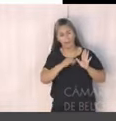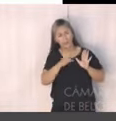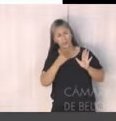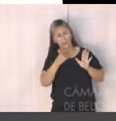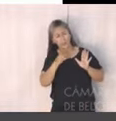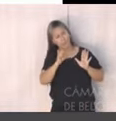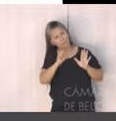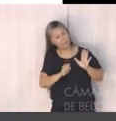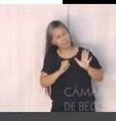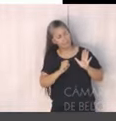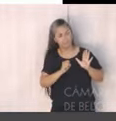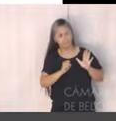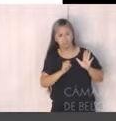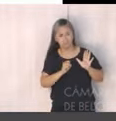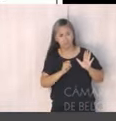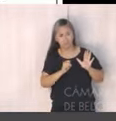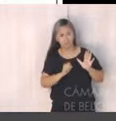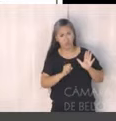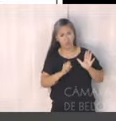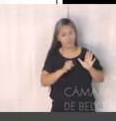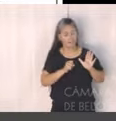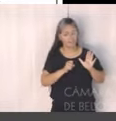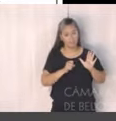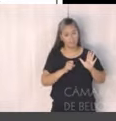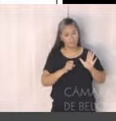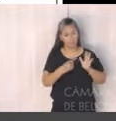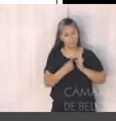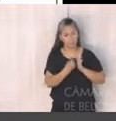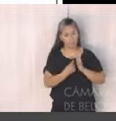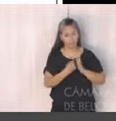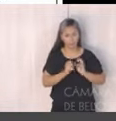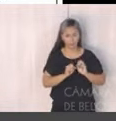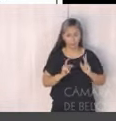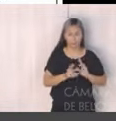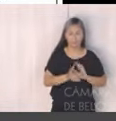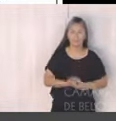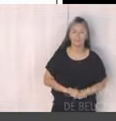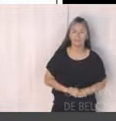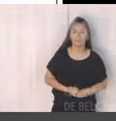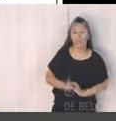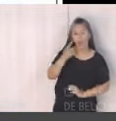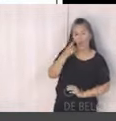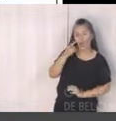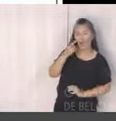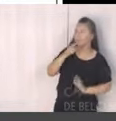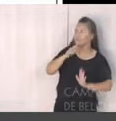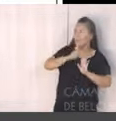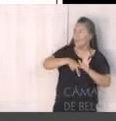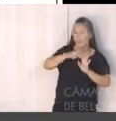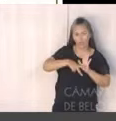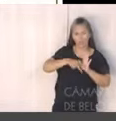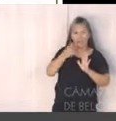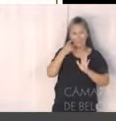complementar ao que estamos trazendo aqui nessa apresentação. Aqui são os projetos estratégicos, eu vou passar em cada um